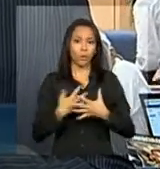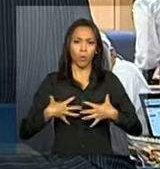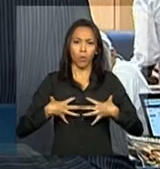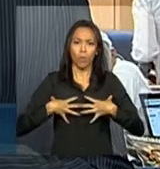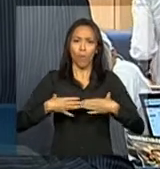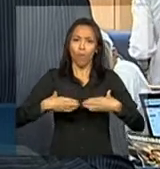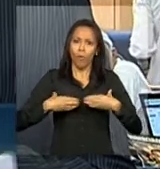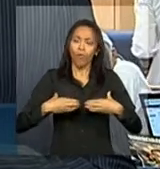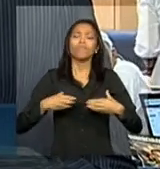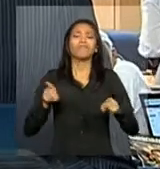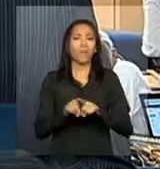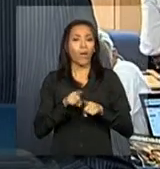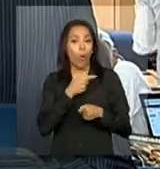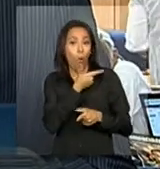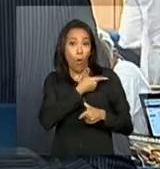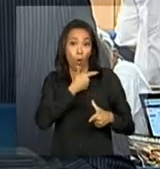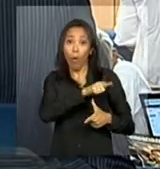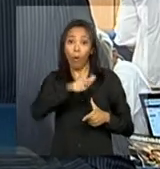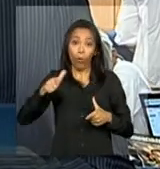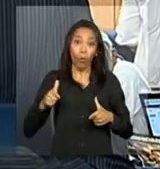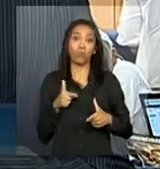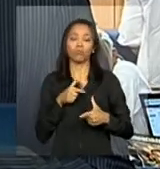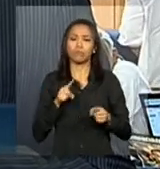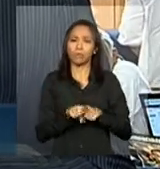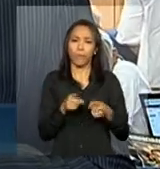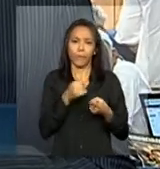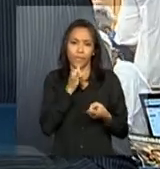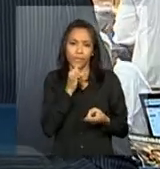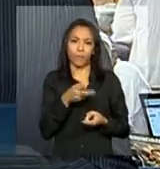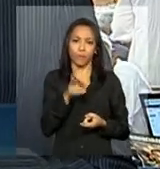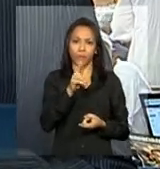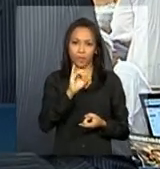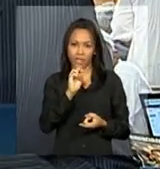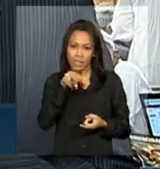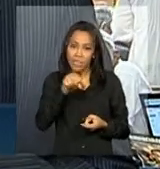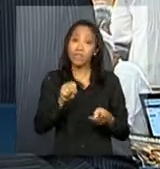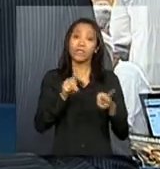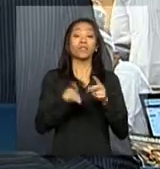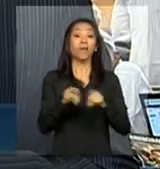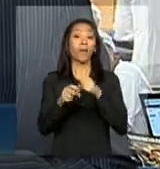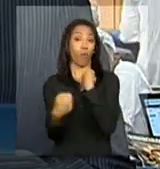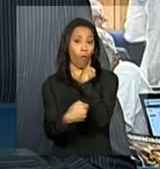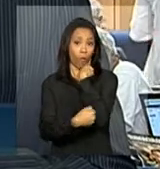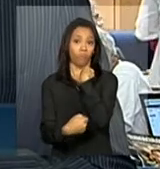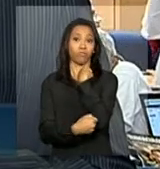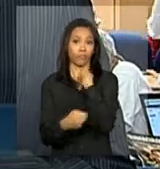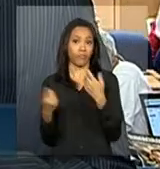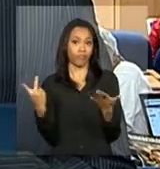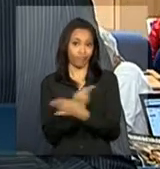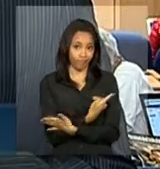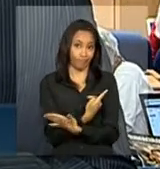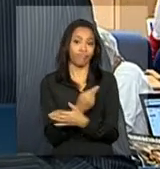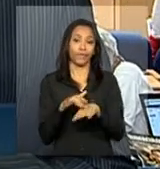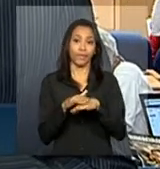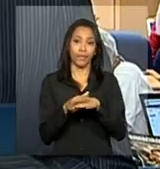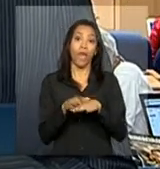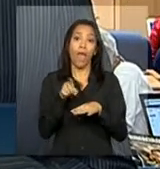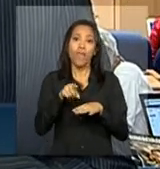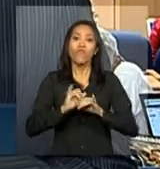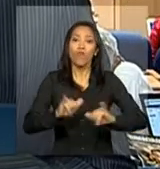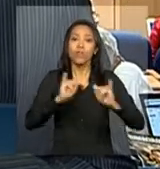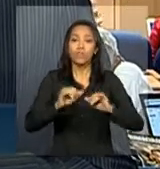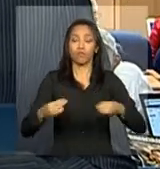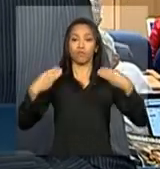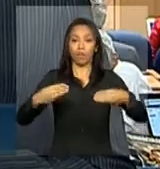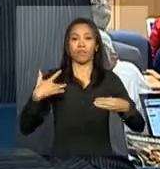pode também afetar outros órgãos do corpo humano, como rins e também os ossos. Segundo informações do Ministério da